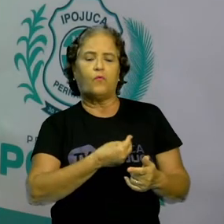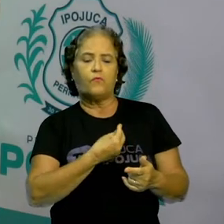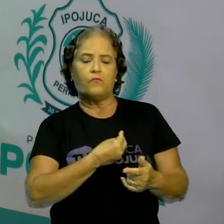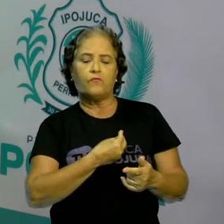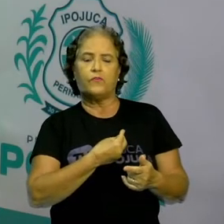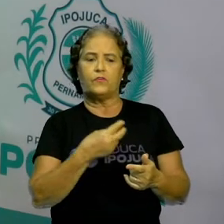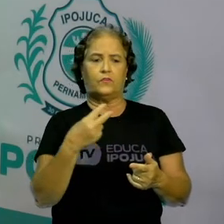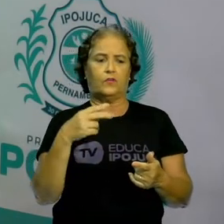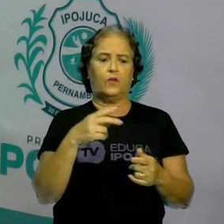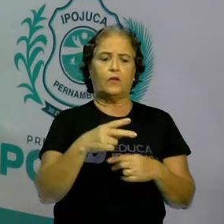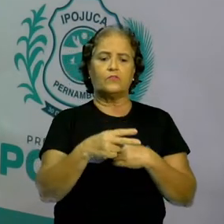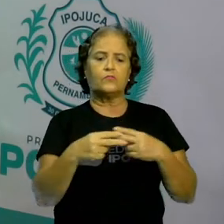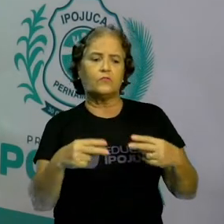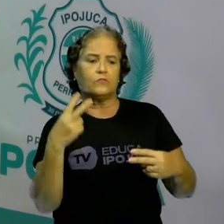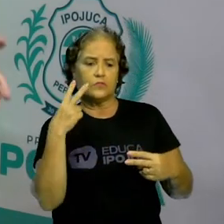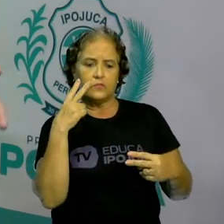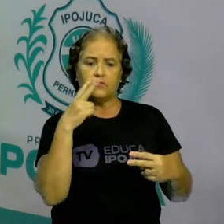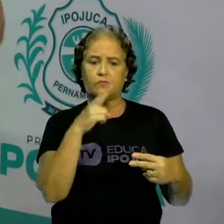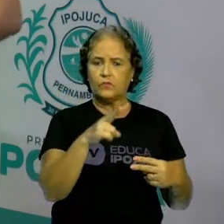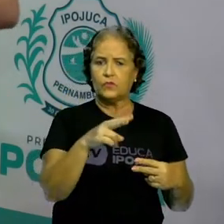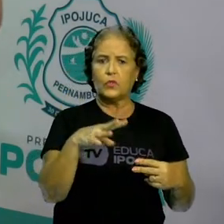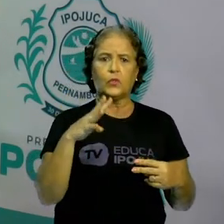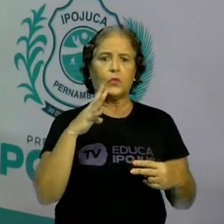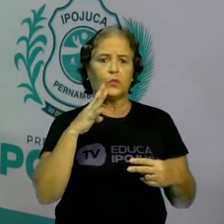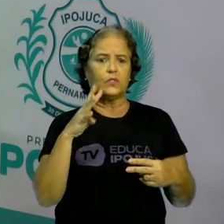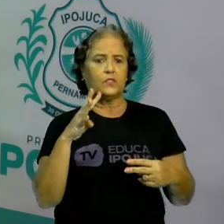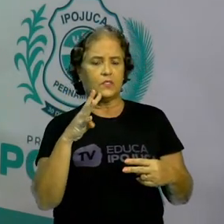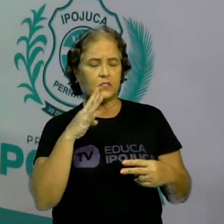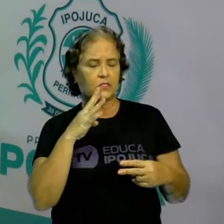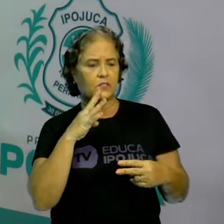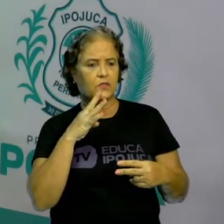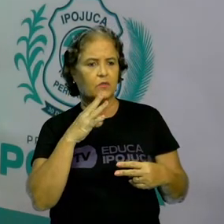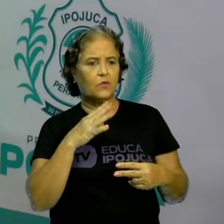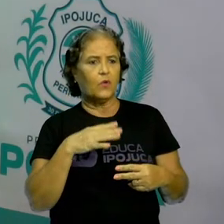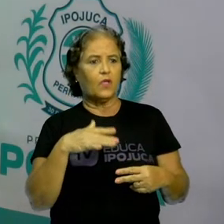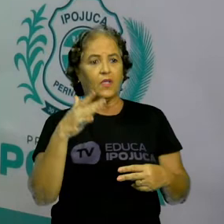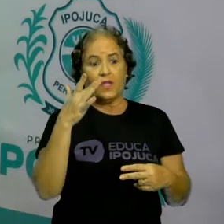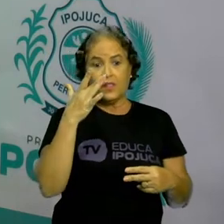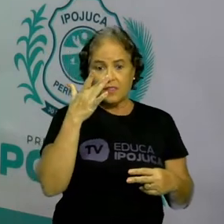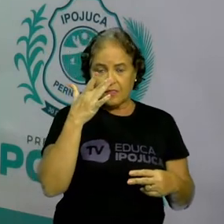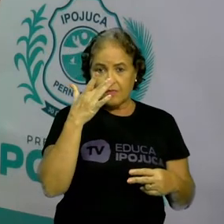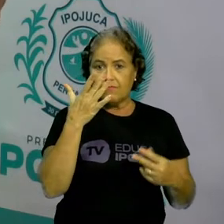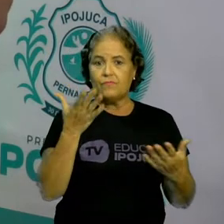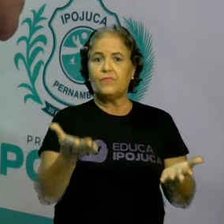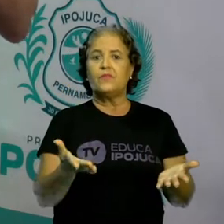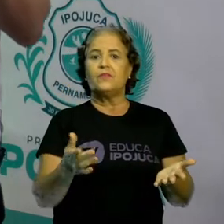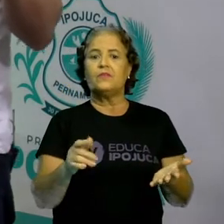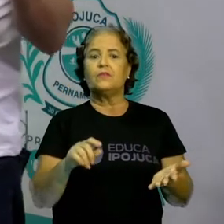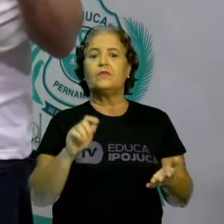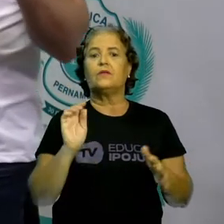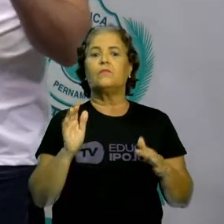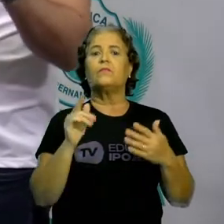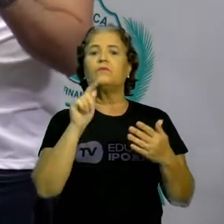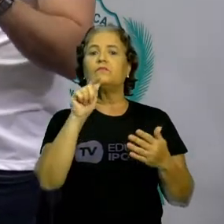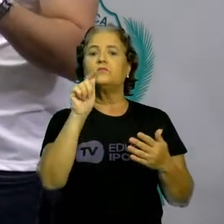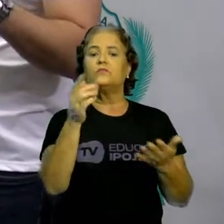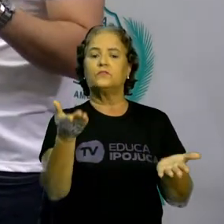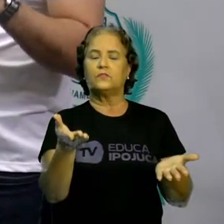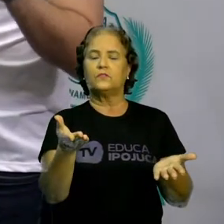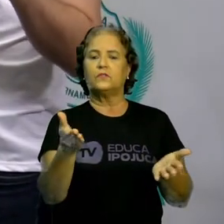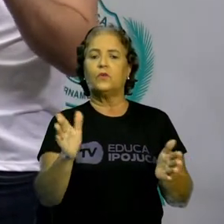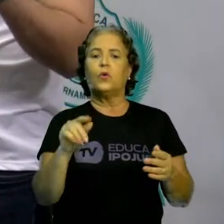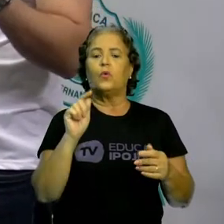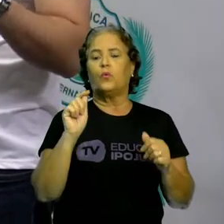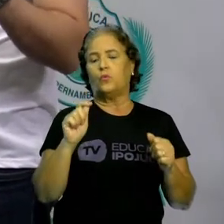você viu, que você conheceu, que você aprecia, para você, o que é que deveria ser escolhido